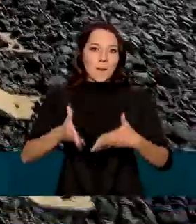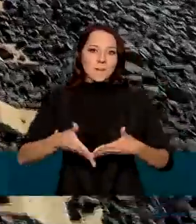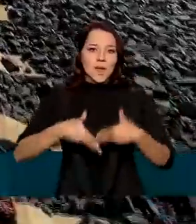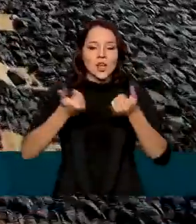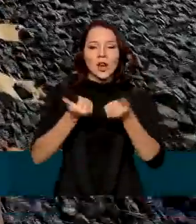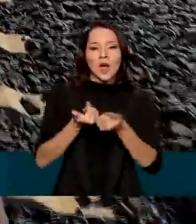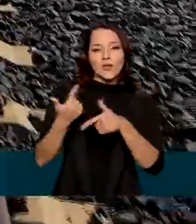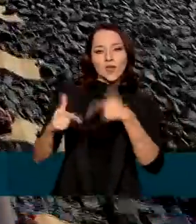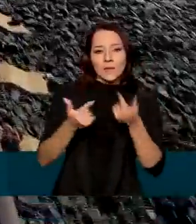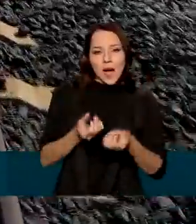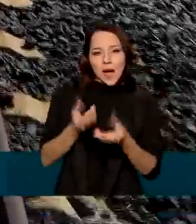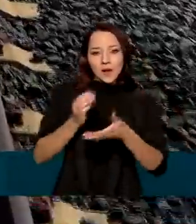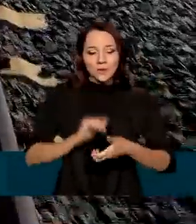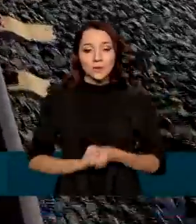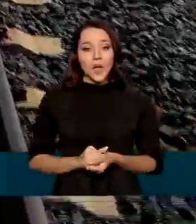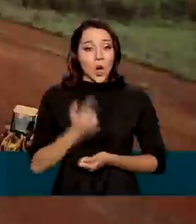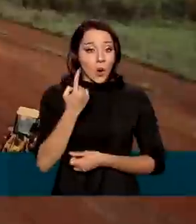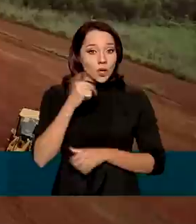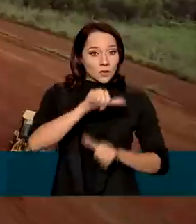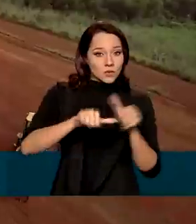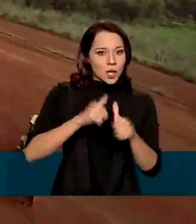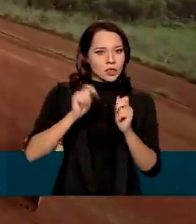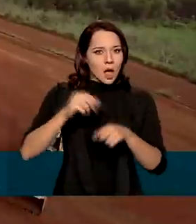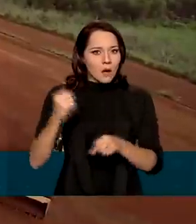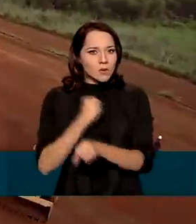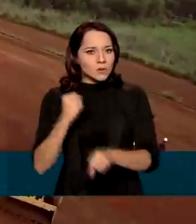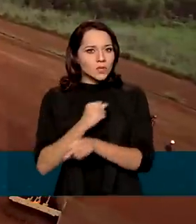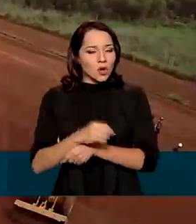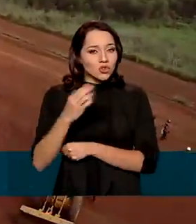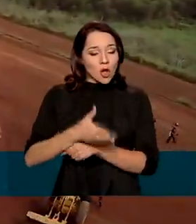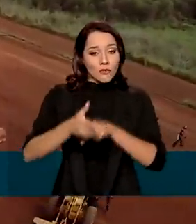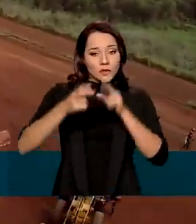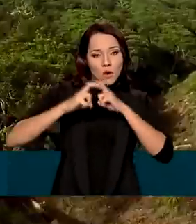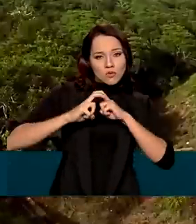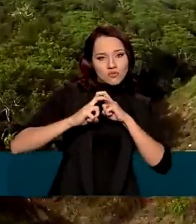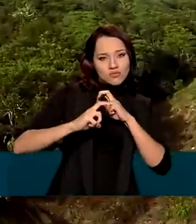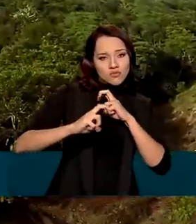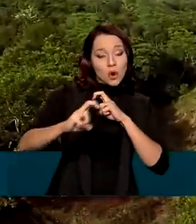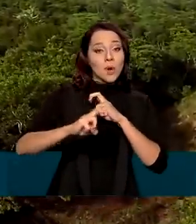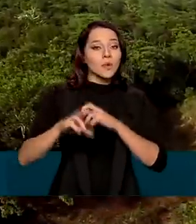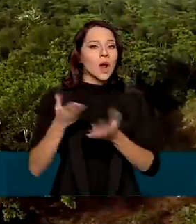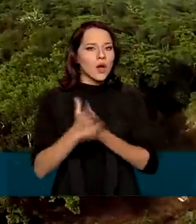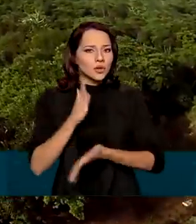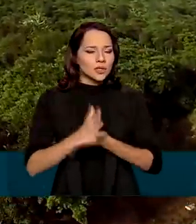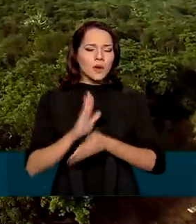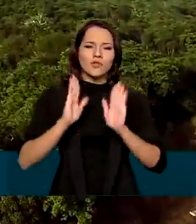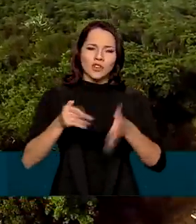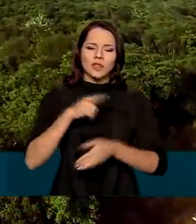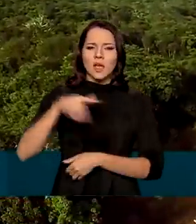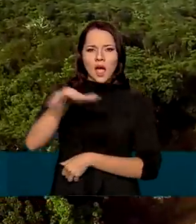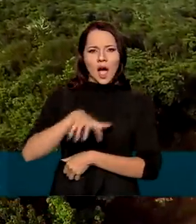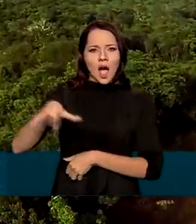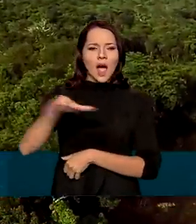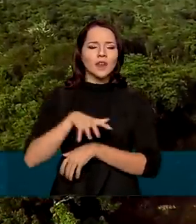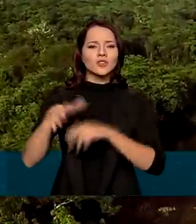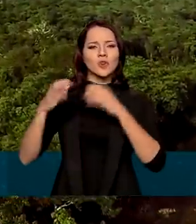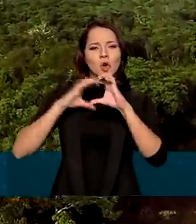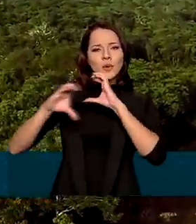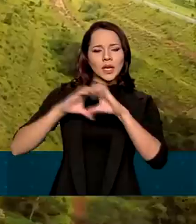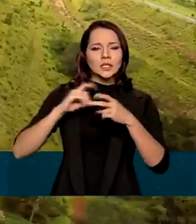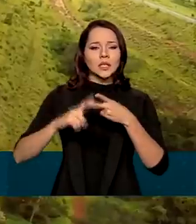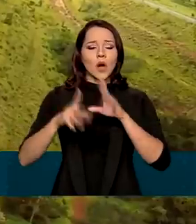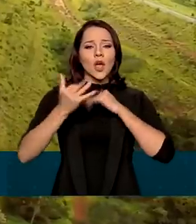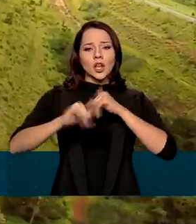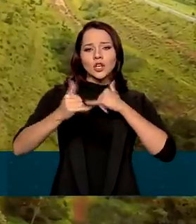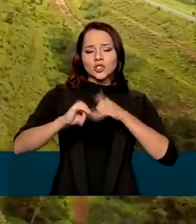a prestação de serviços. Uma das mudanças permite a construção de novas ferrovias por autorização, como já ocorre em setores como telecomunicações,